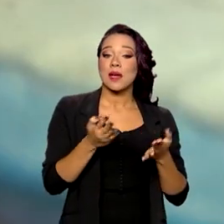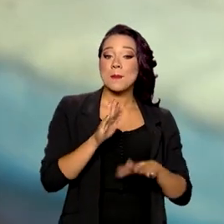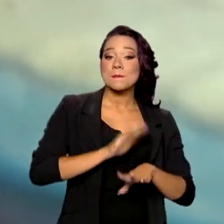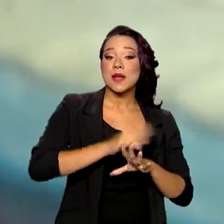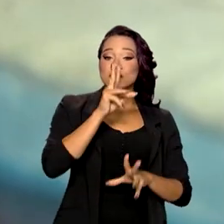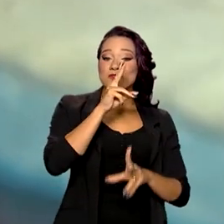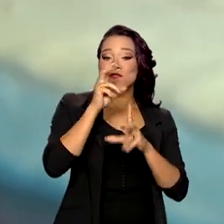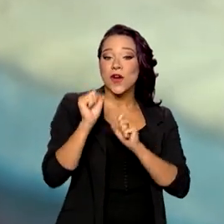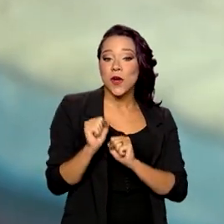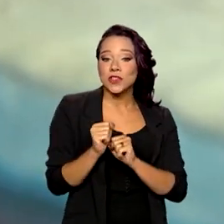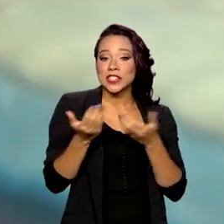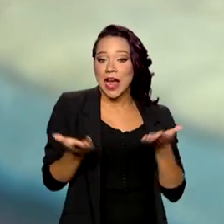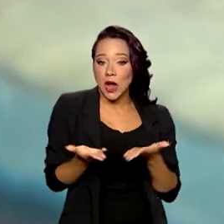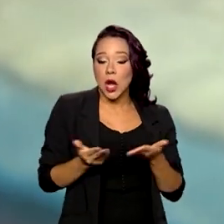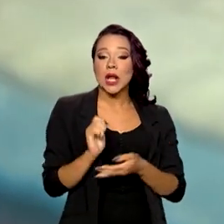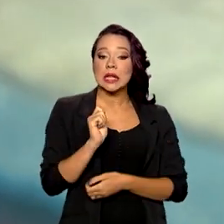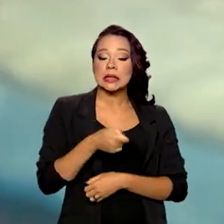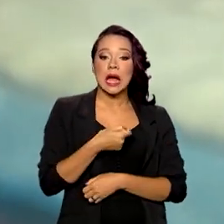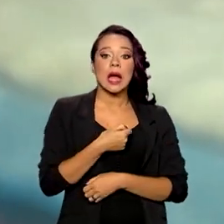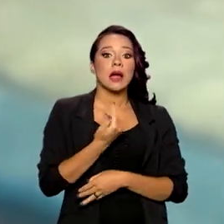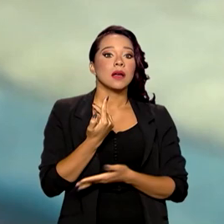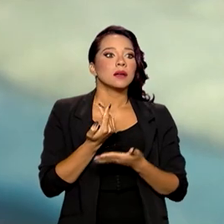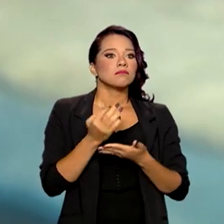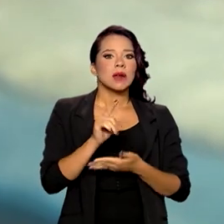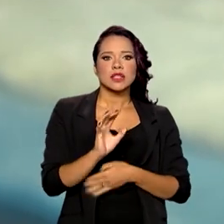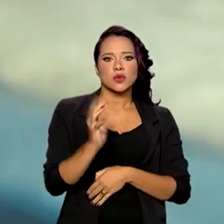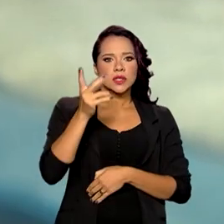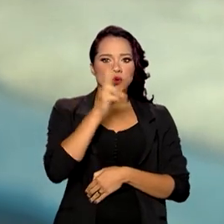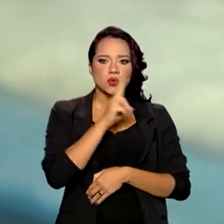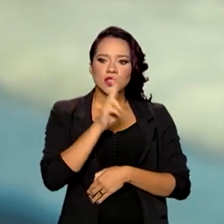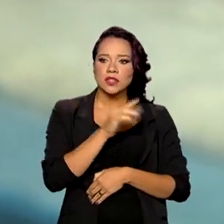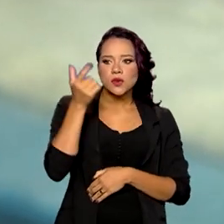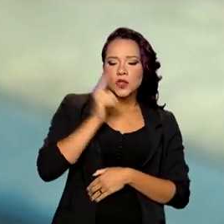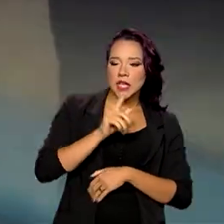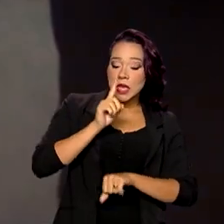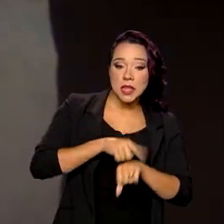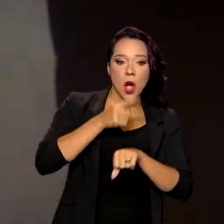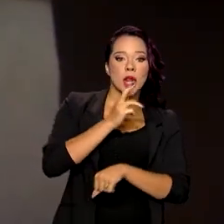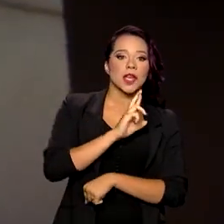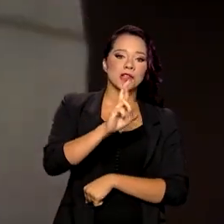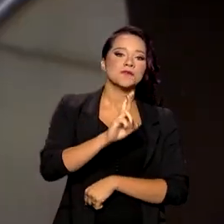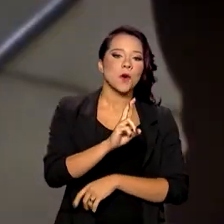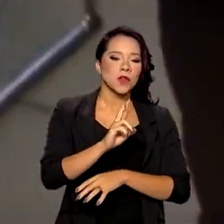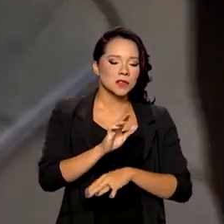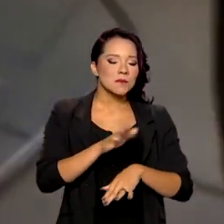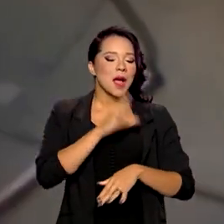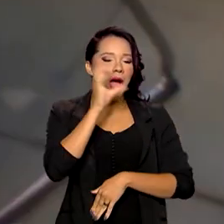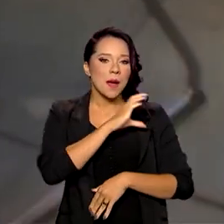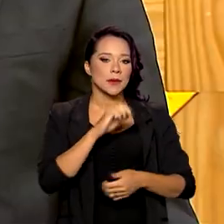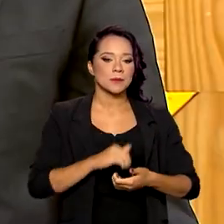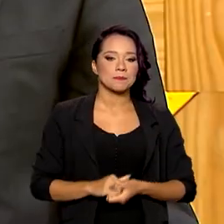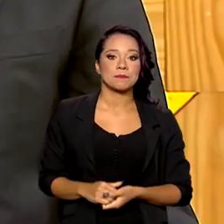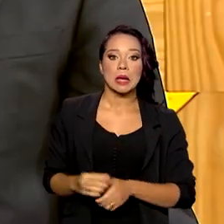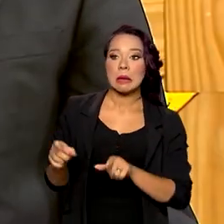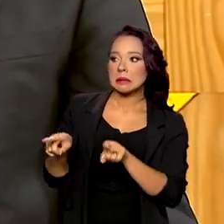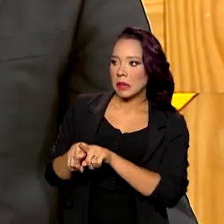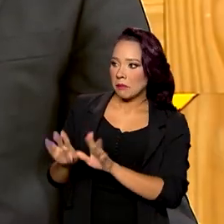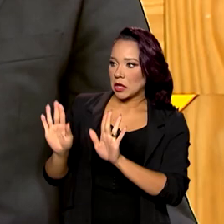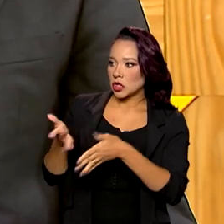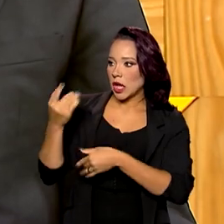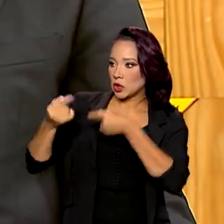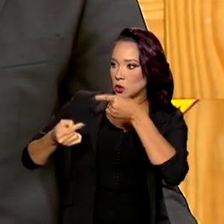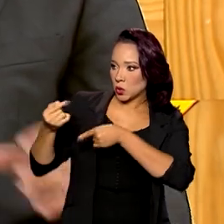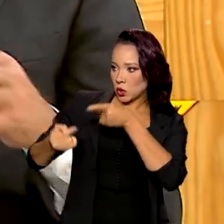da nossa capacidade de resposta às situações de emergência de saúde pública. Agora, também está sendo